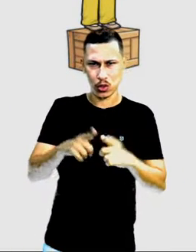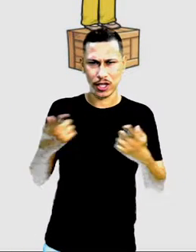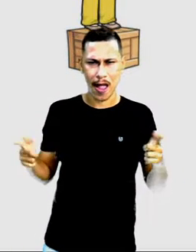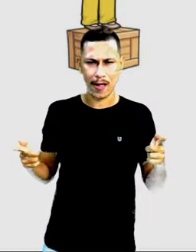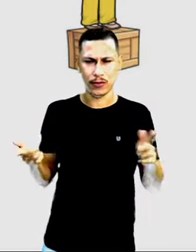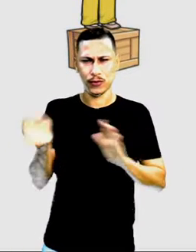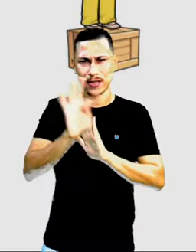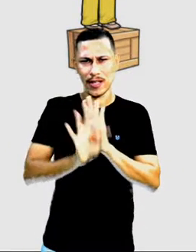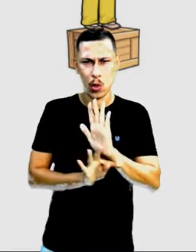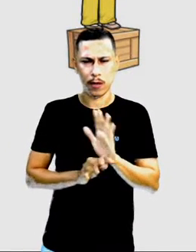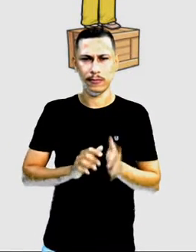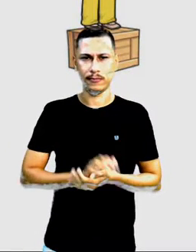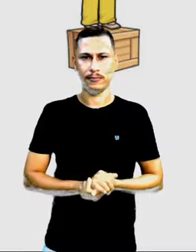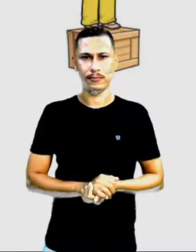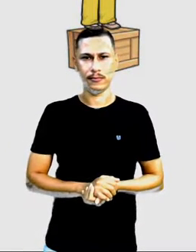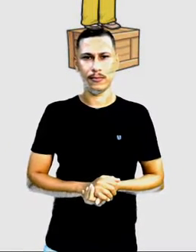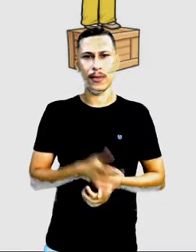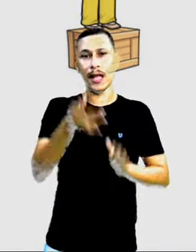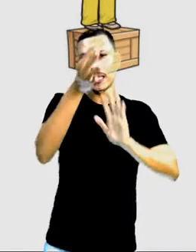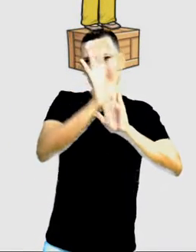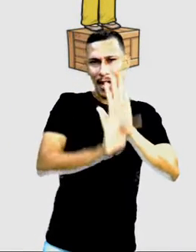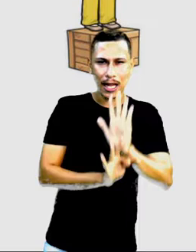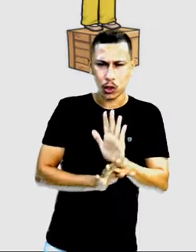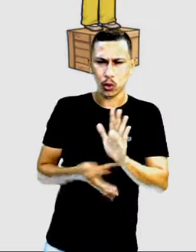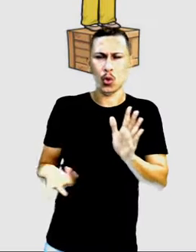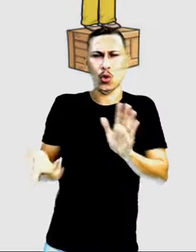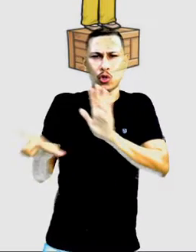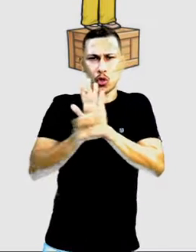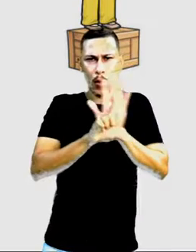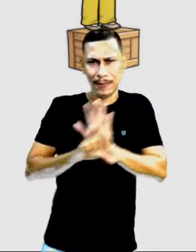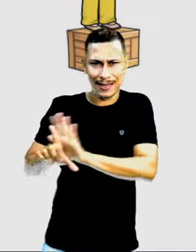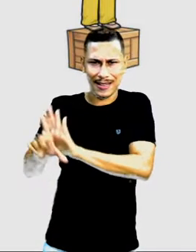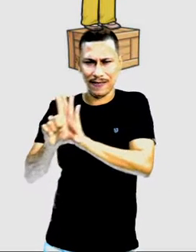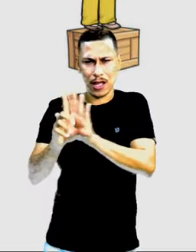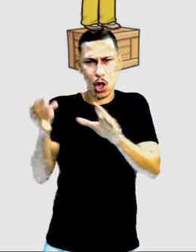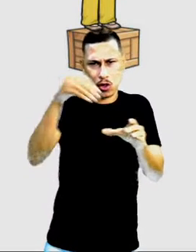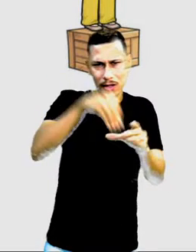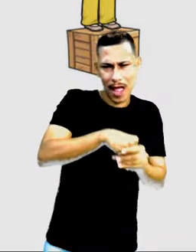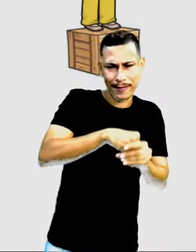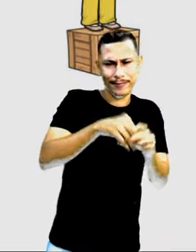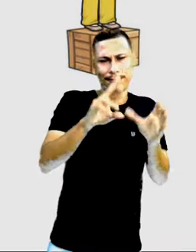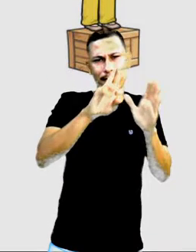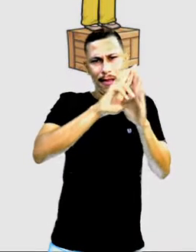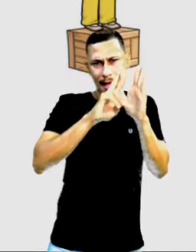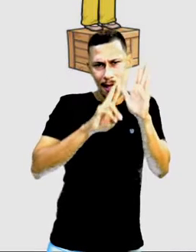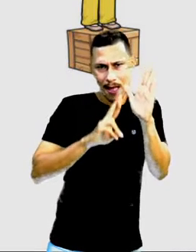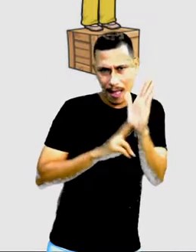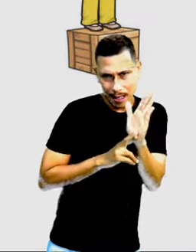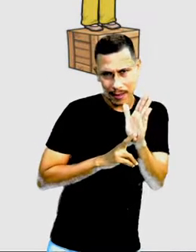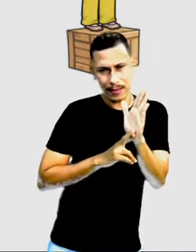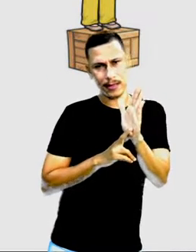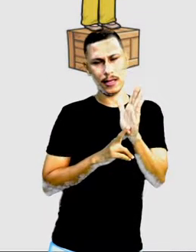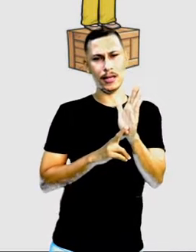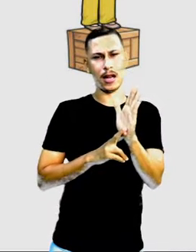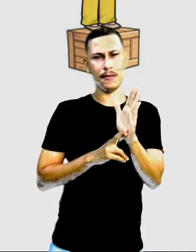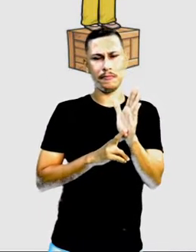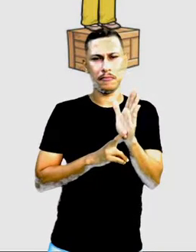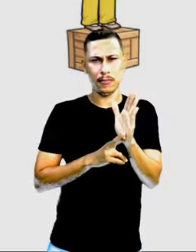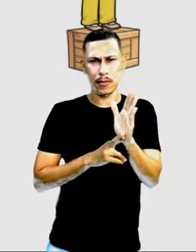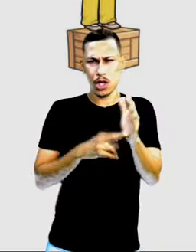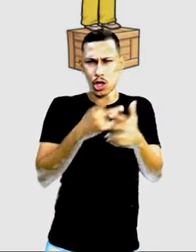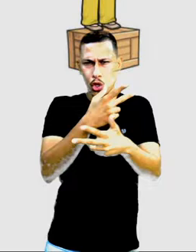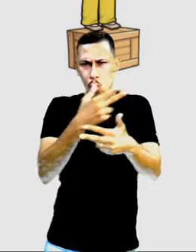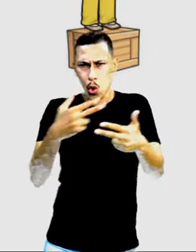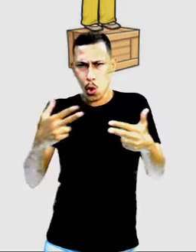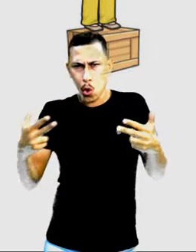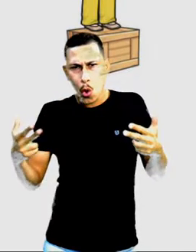Texto normativo legal é aquele que integra um conjunto de regras e preceitos. Destina-se a